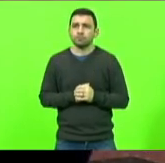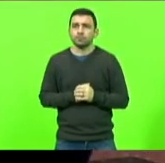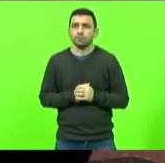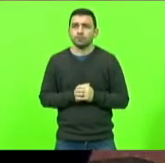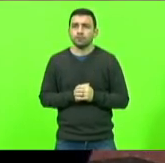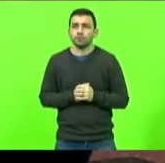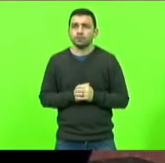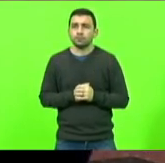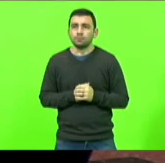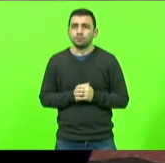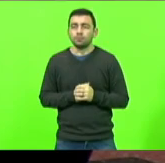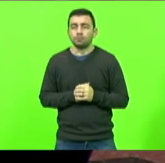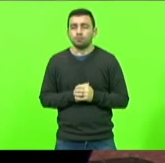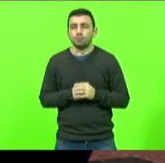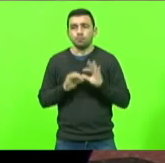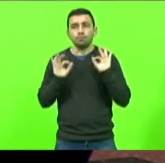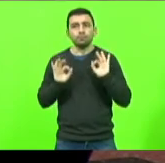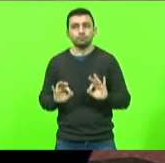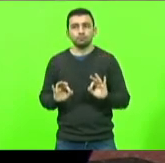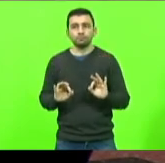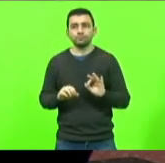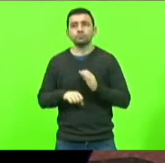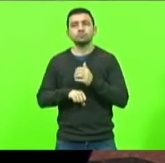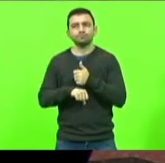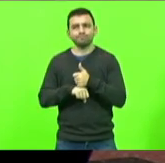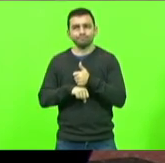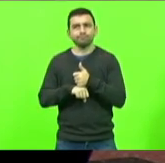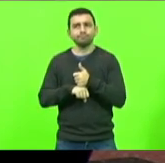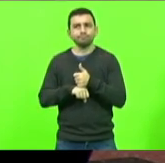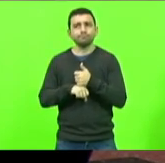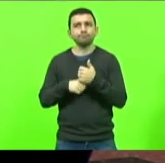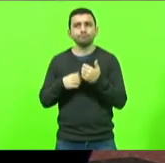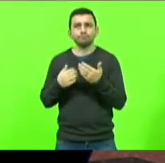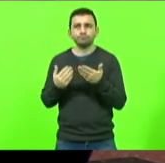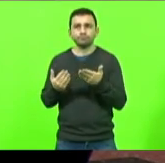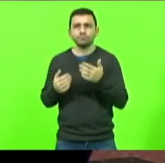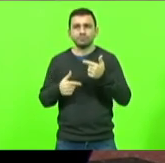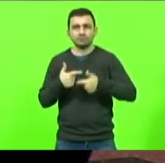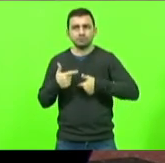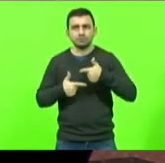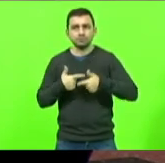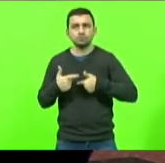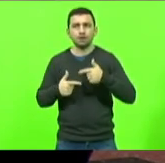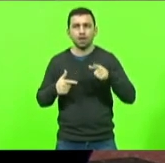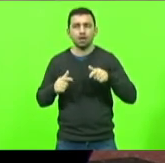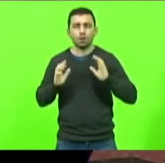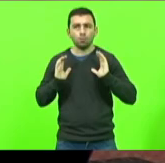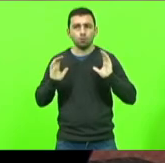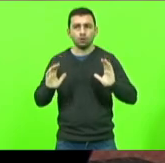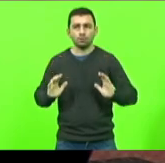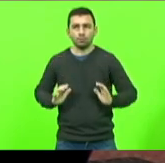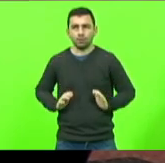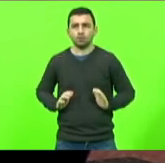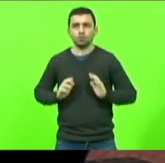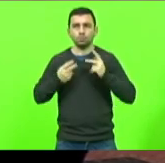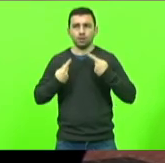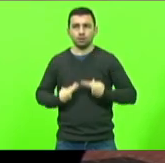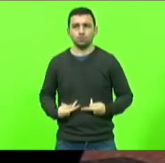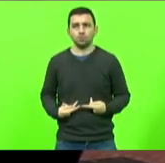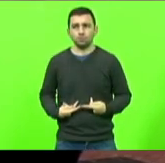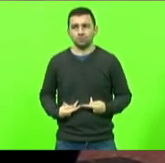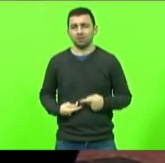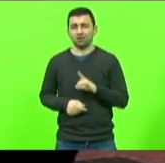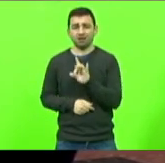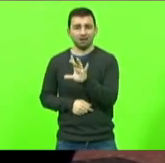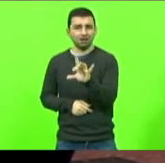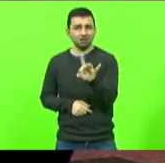é evidente que é uma profissão que trabalha com comportamento humano e cada pessoa tem